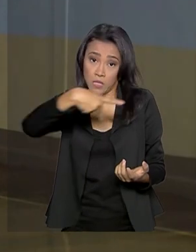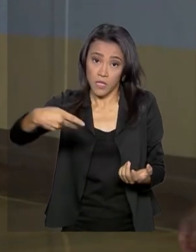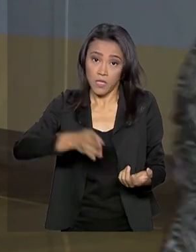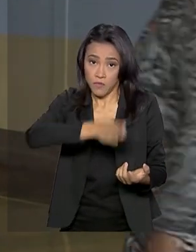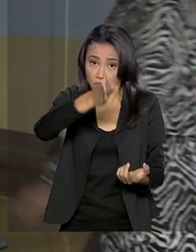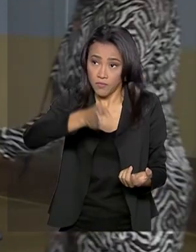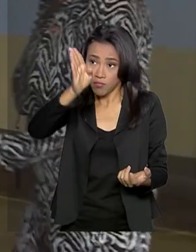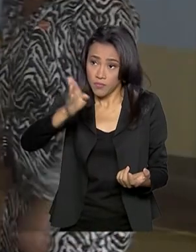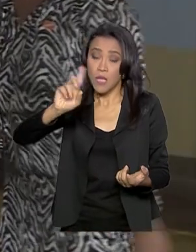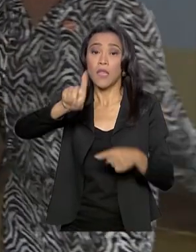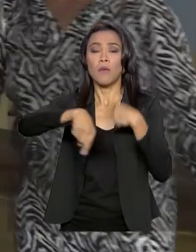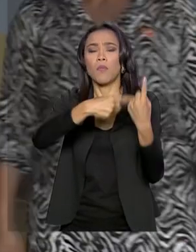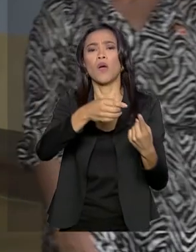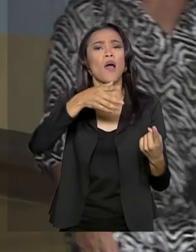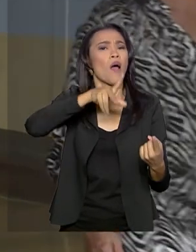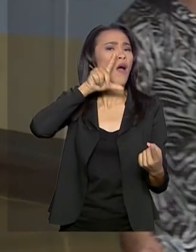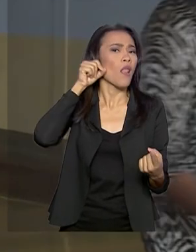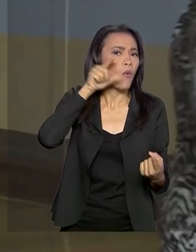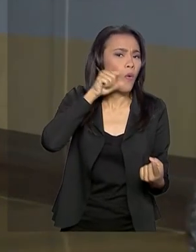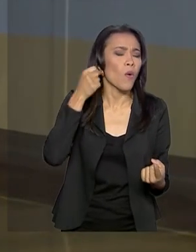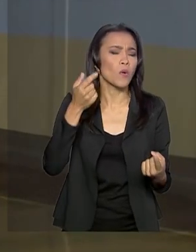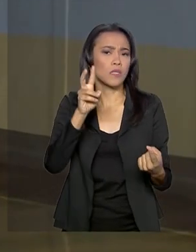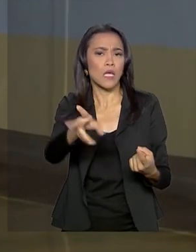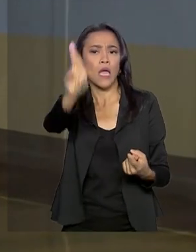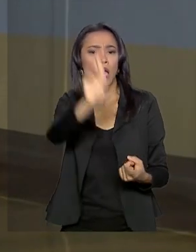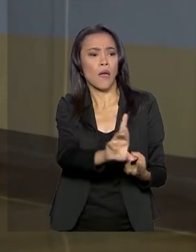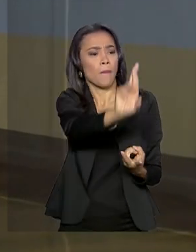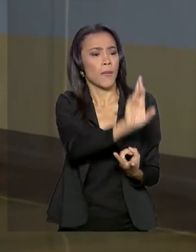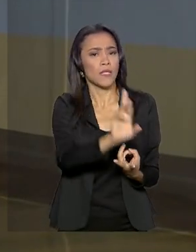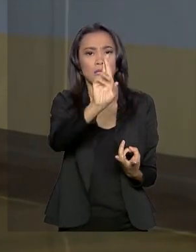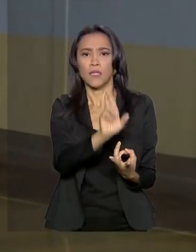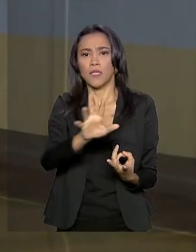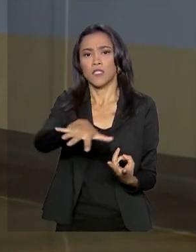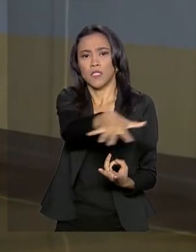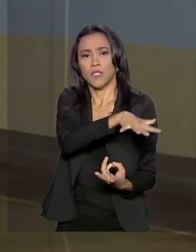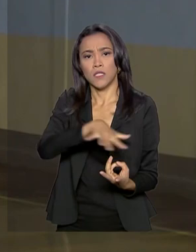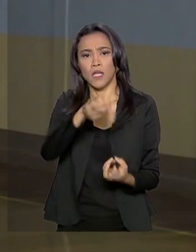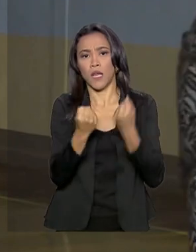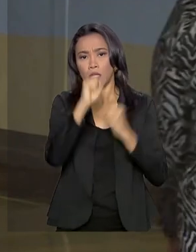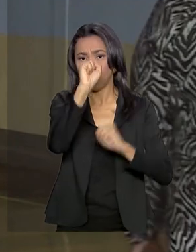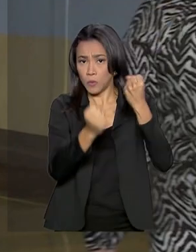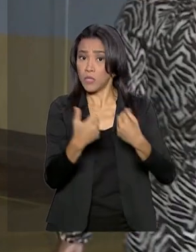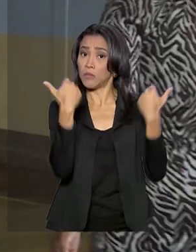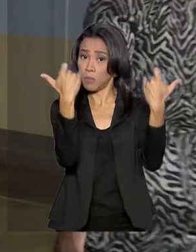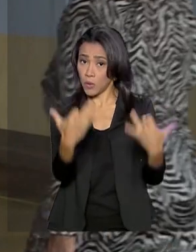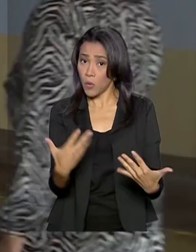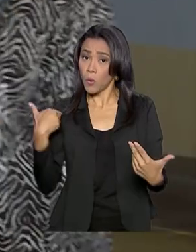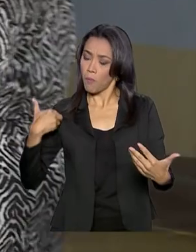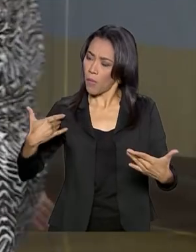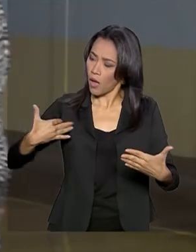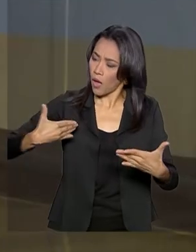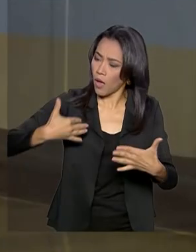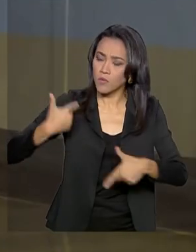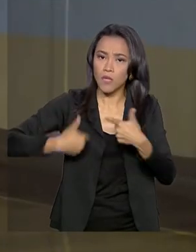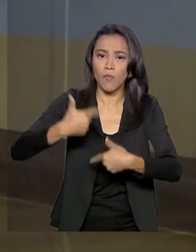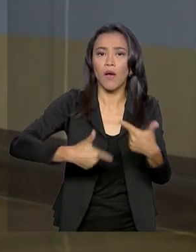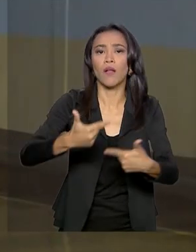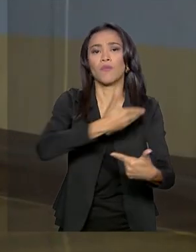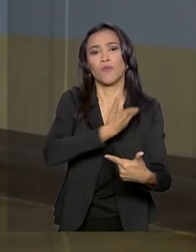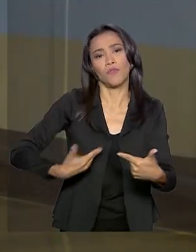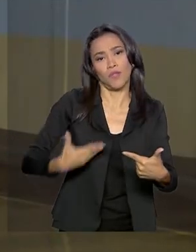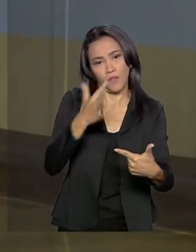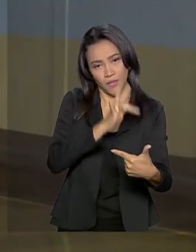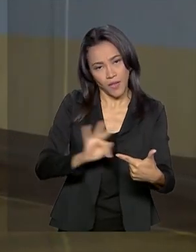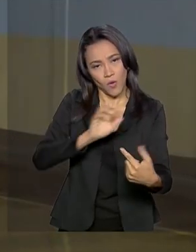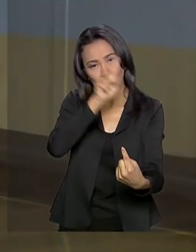Alagoas. No encontro que reuniu representantes da indústria, o vice-presidente falou das ações do governo federal para desburocratizar o